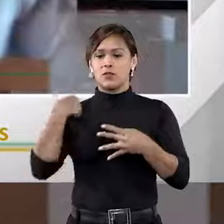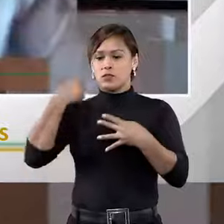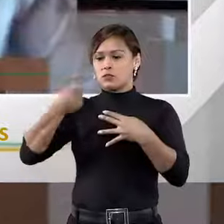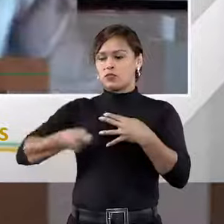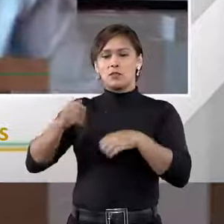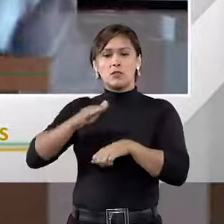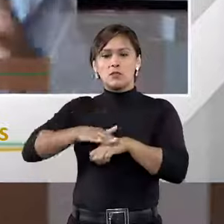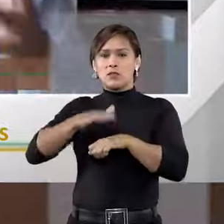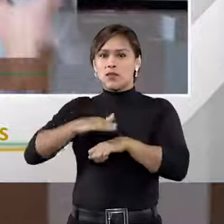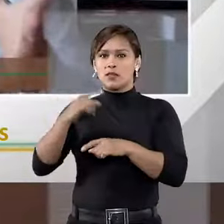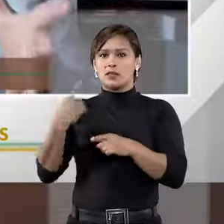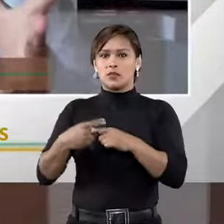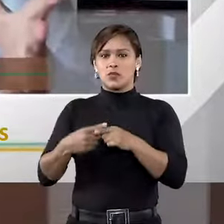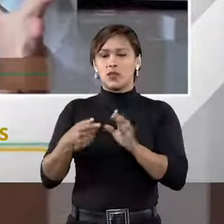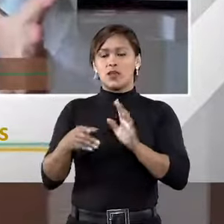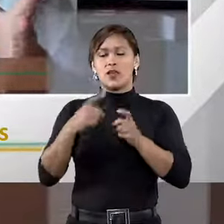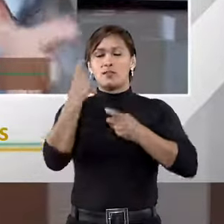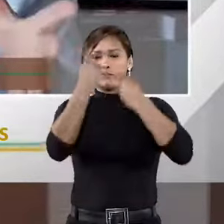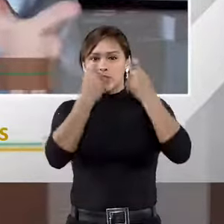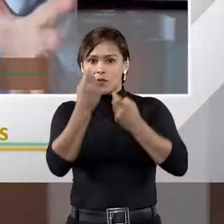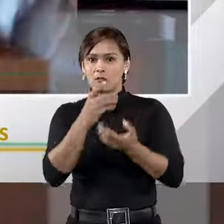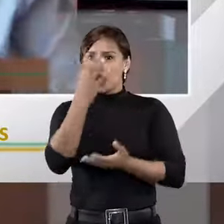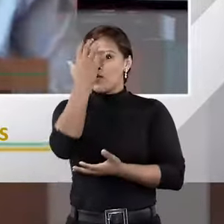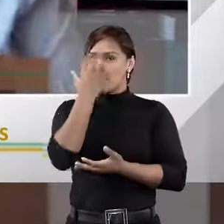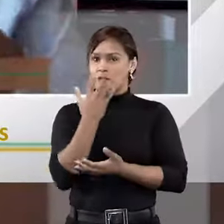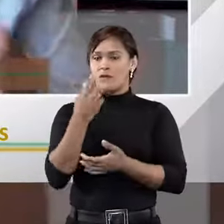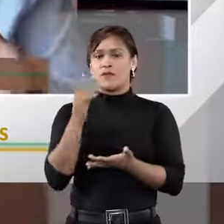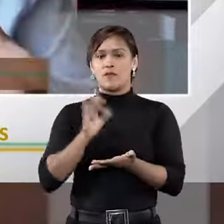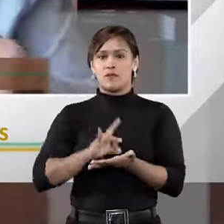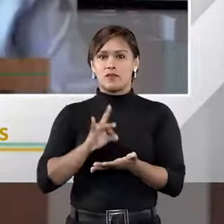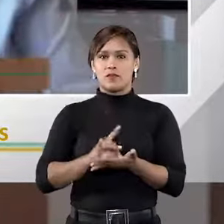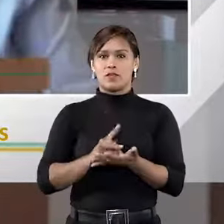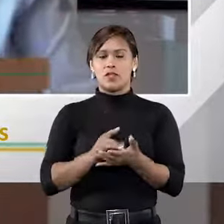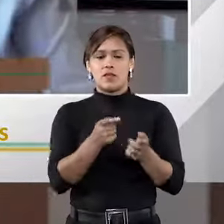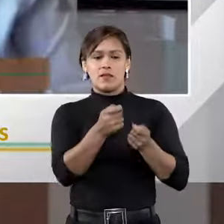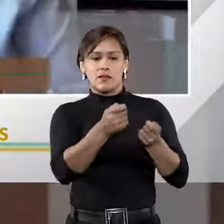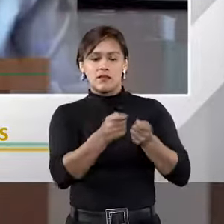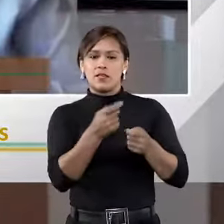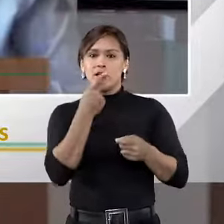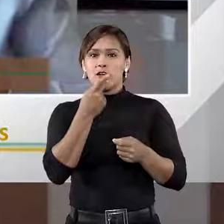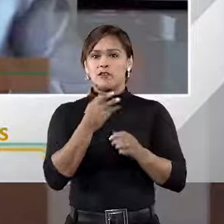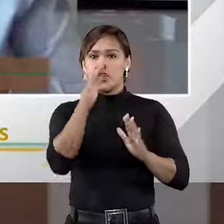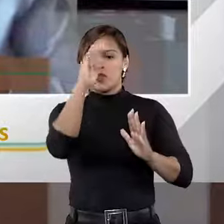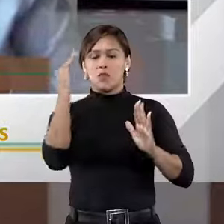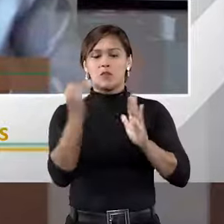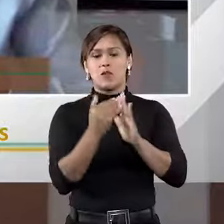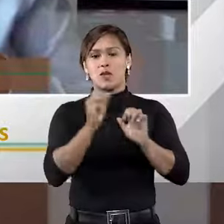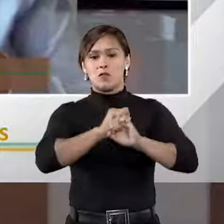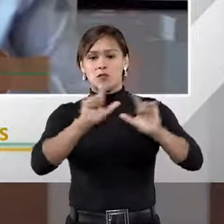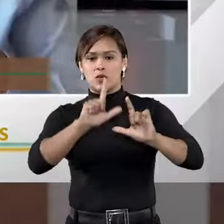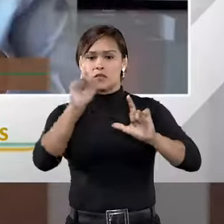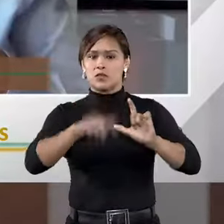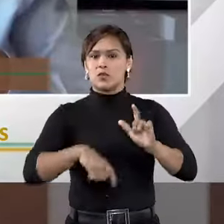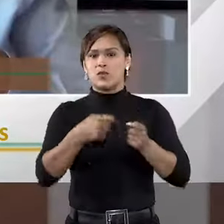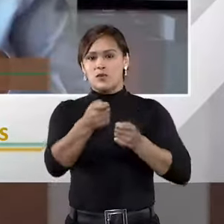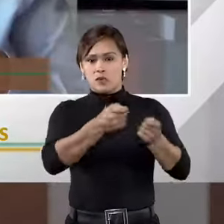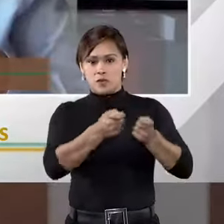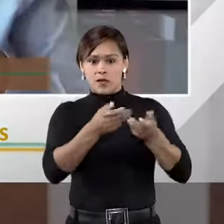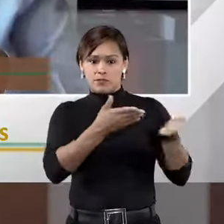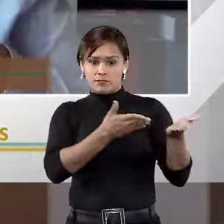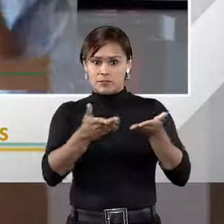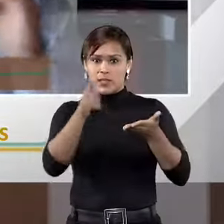muito mais. Porque as preocupações são muito sérias. Por exemplo, a lei de arbitragem fala em dever de revelação. O hábito que é